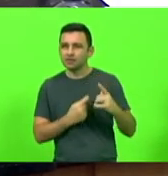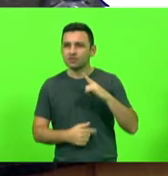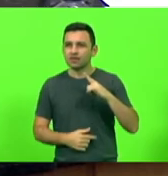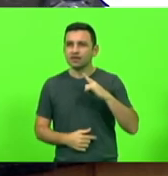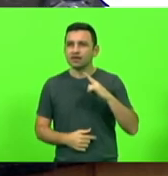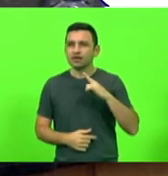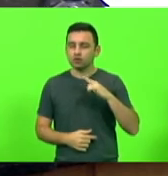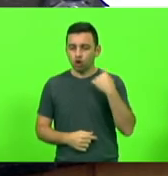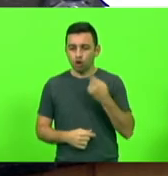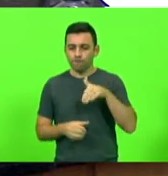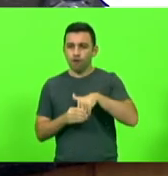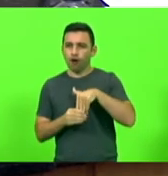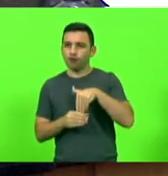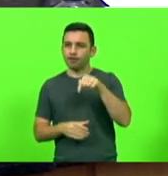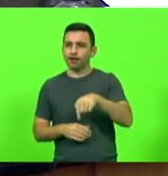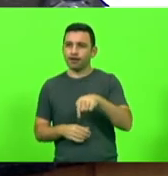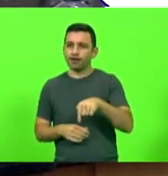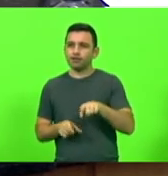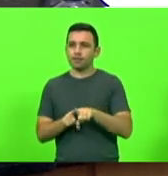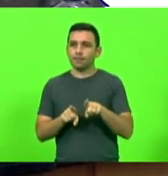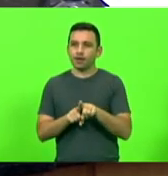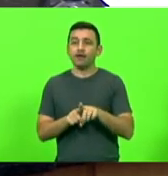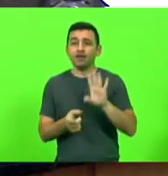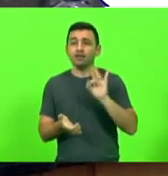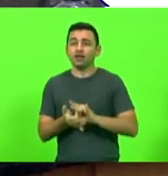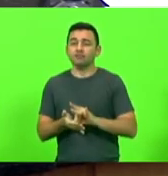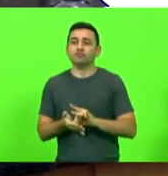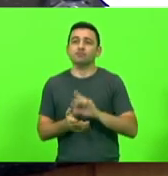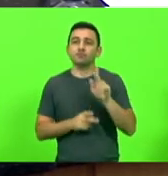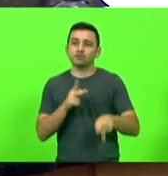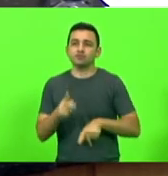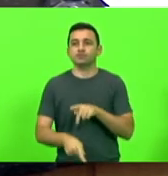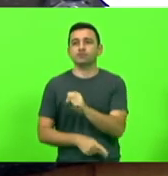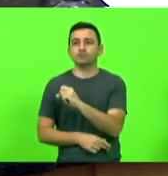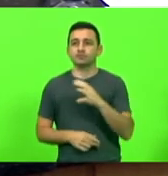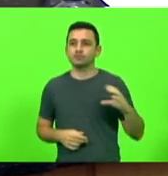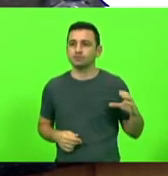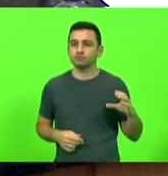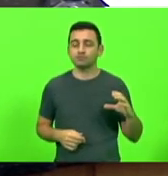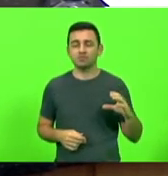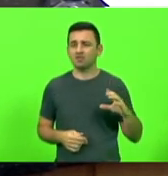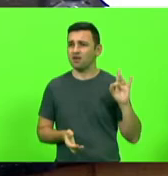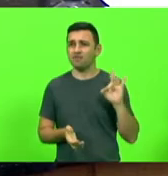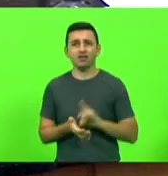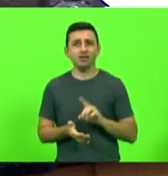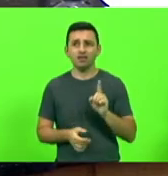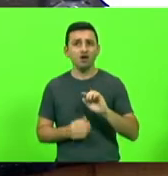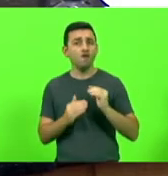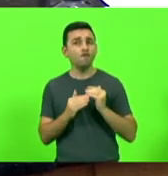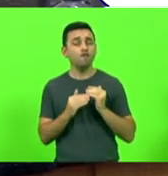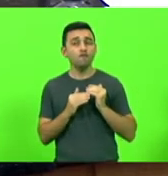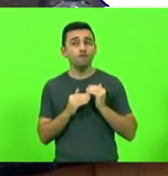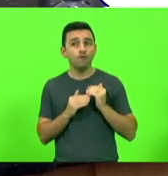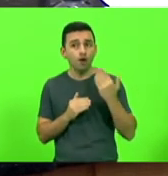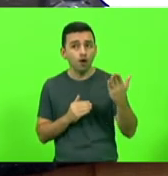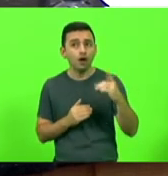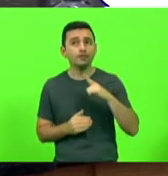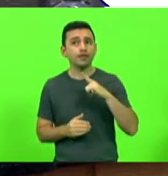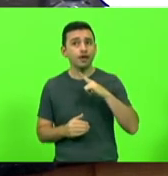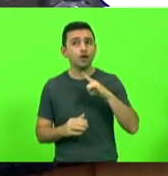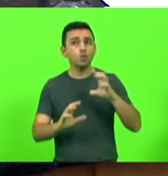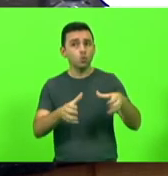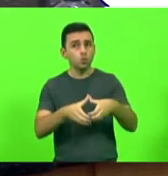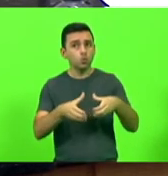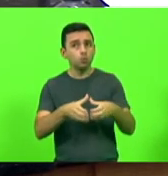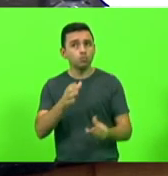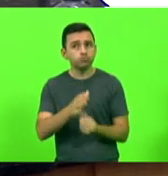nós votamos aqui no plenário, que essa é a realidade do catarinense. Quero dizer para vocês que não é, não, lá fora, nós temos um setor produtivo